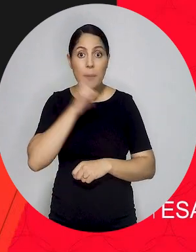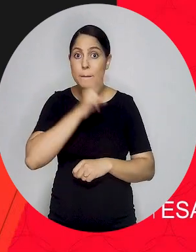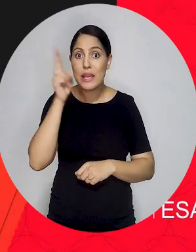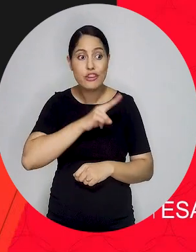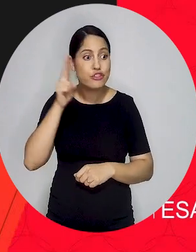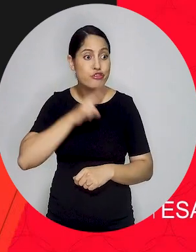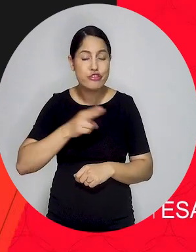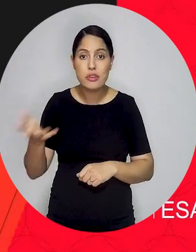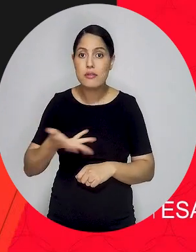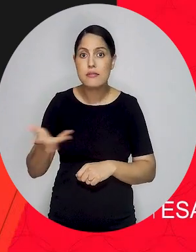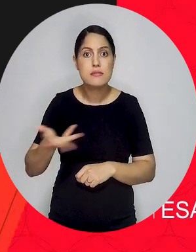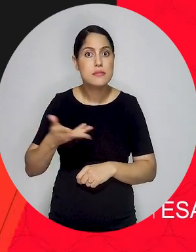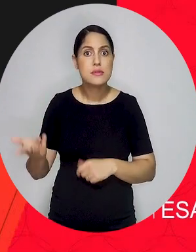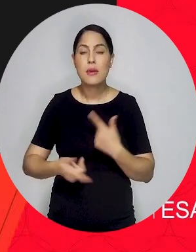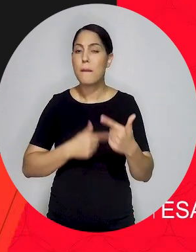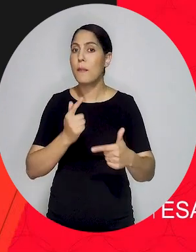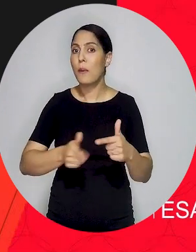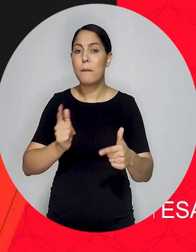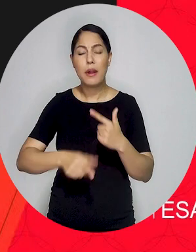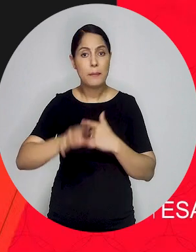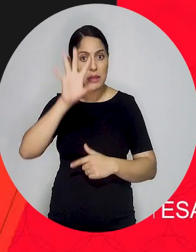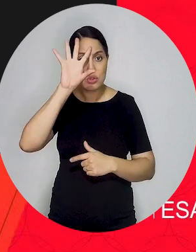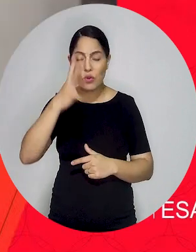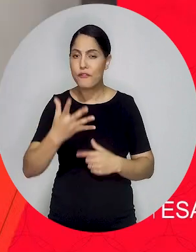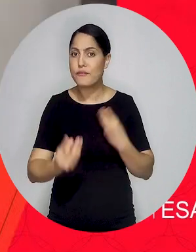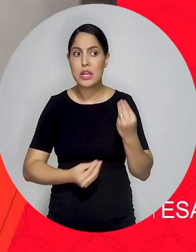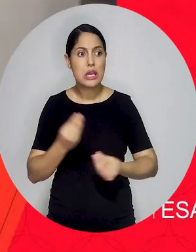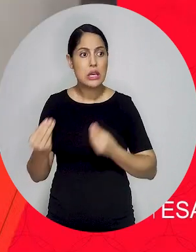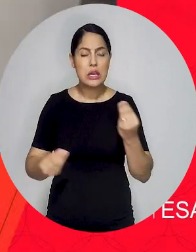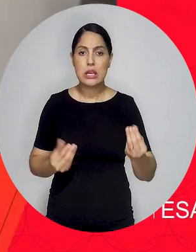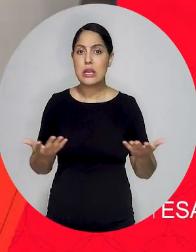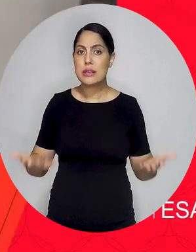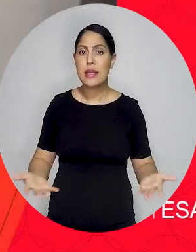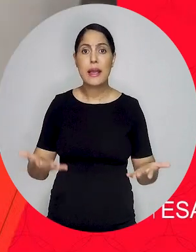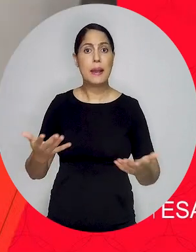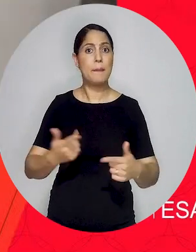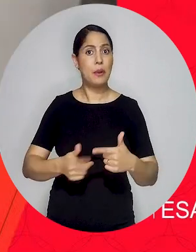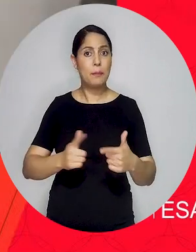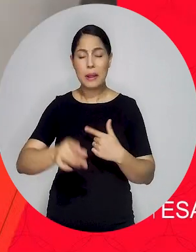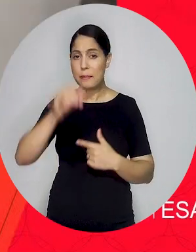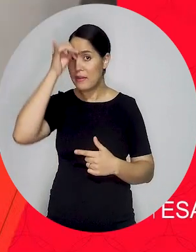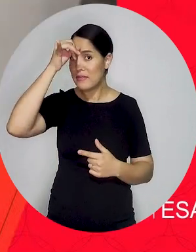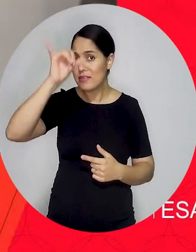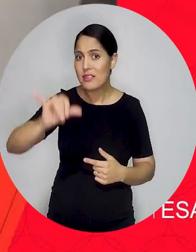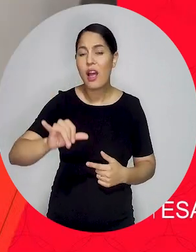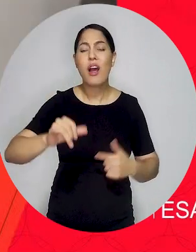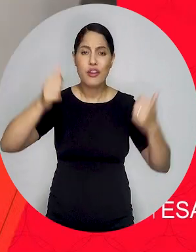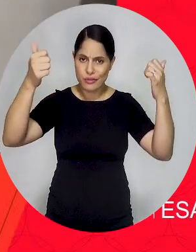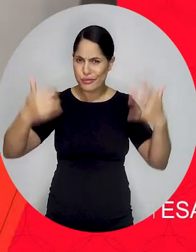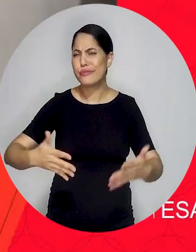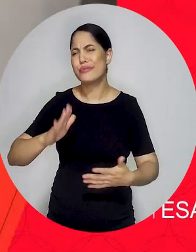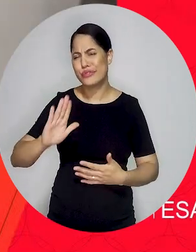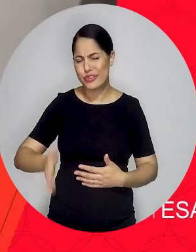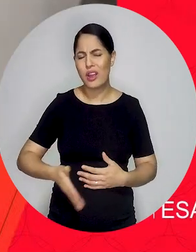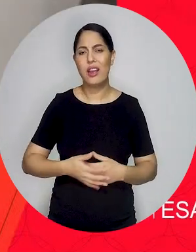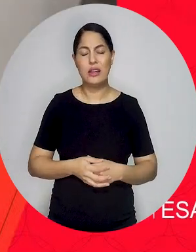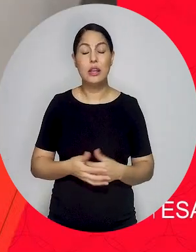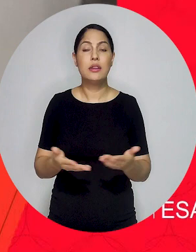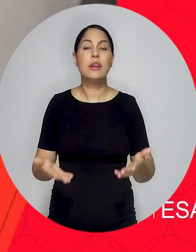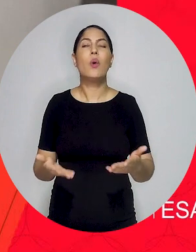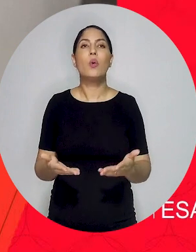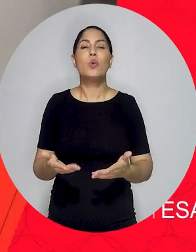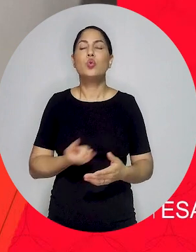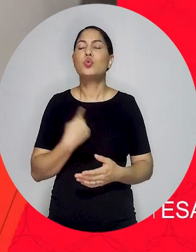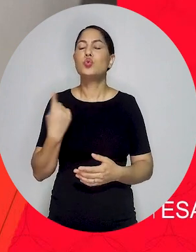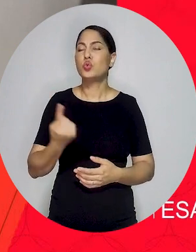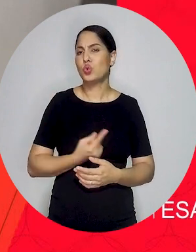diferentes atores possam recorrer em momentos de emergência para guiar as ações necessárias, possam também mobilizar em